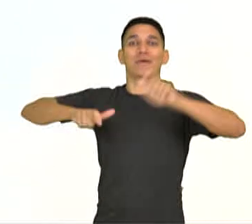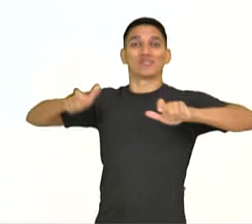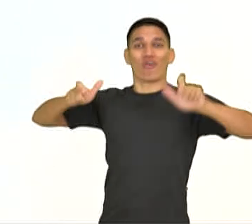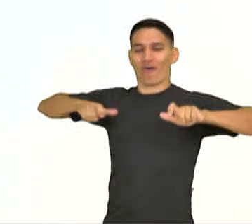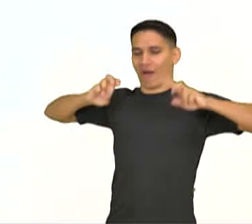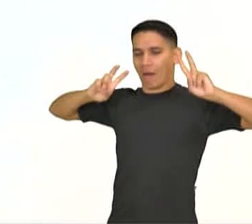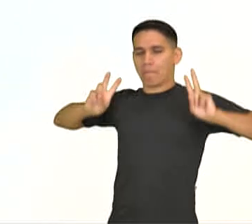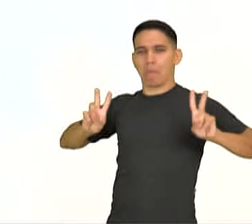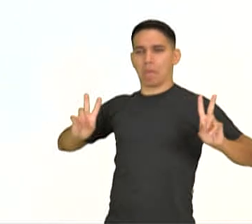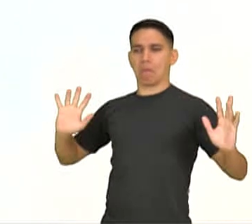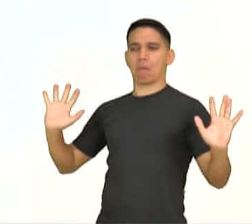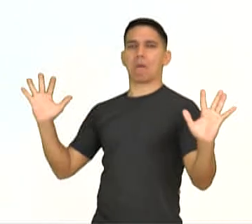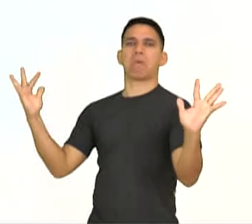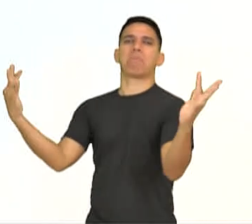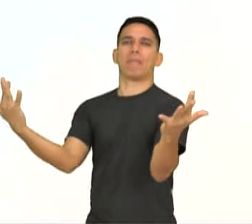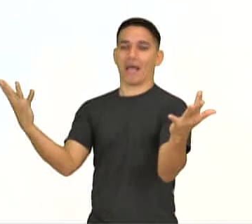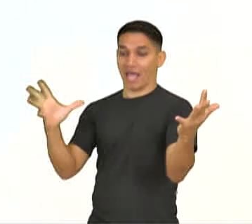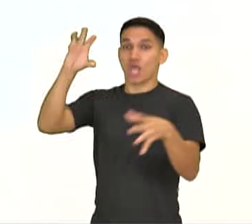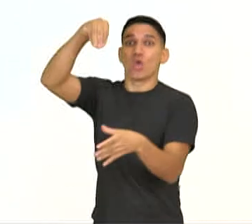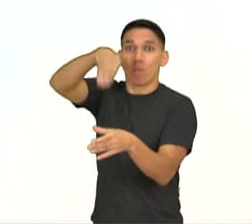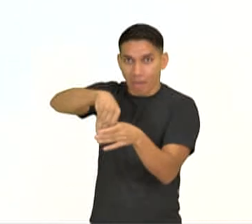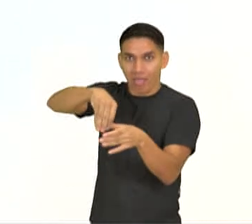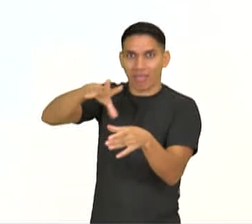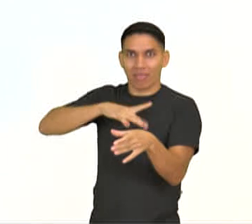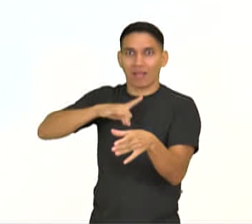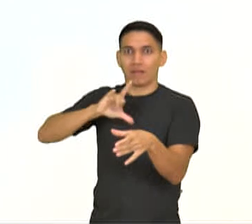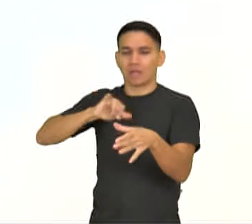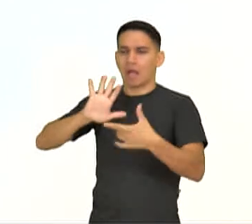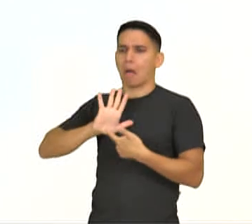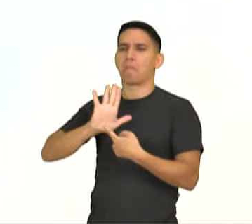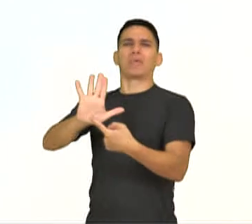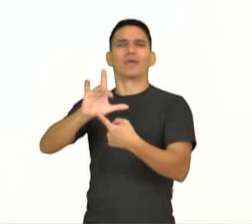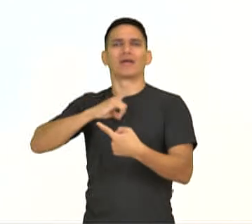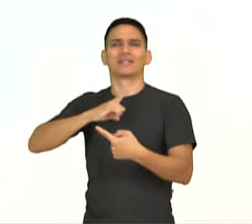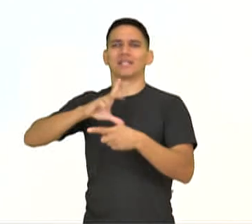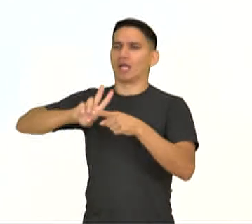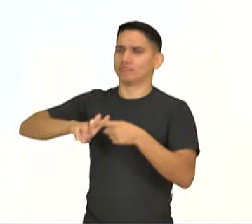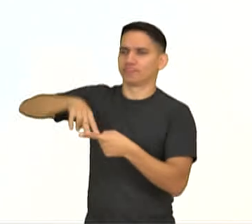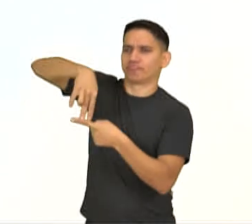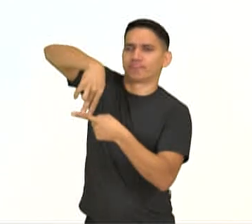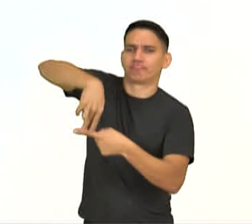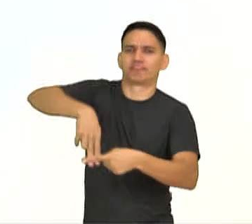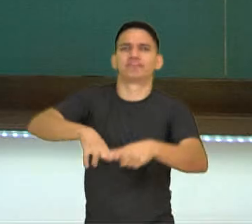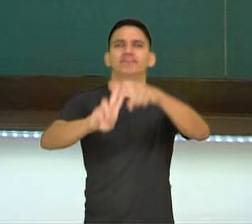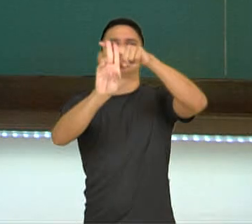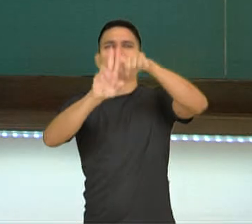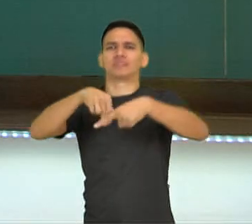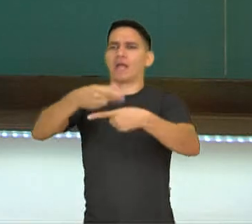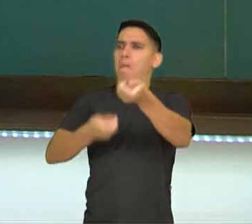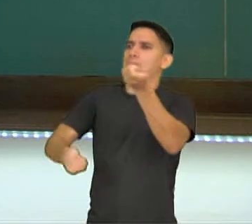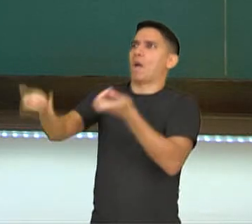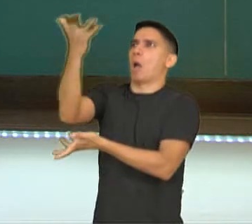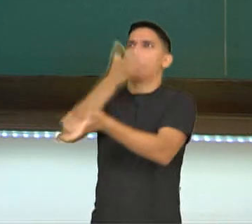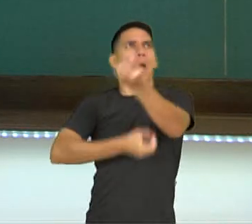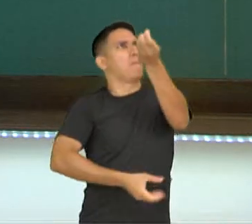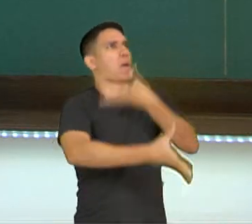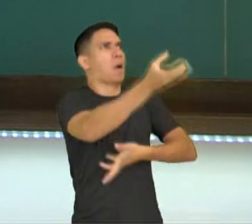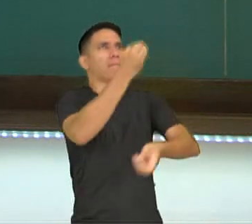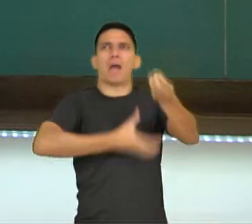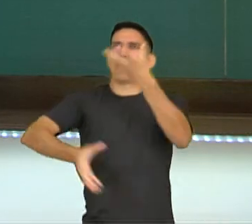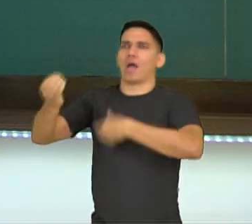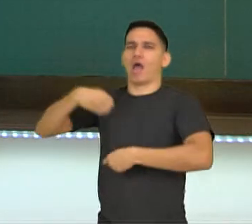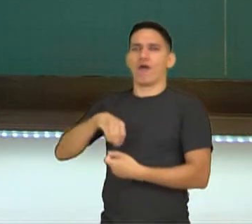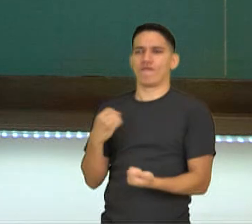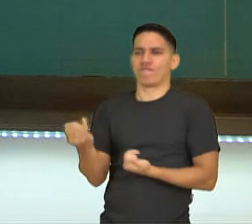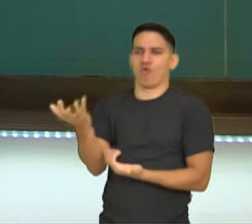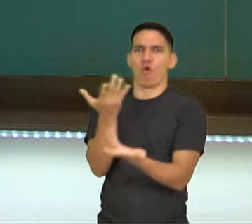e que no meio aconteciam as apresentações. Acrobacia, malabarismo com fogo, jogos com animais.